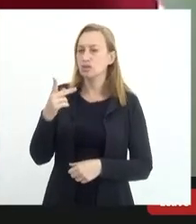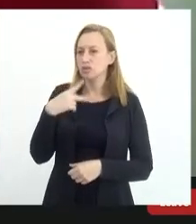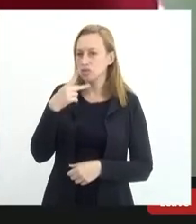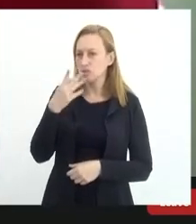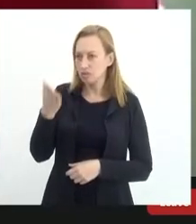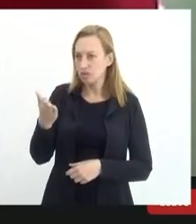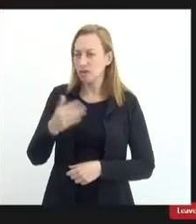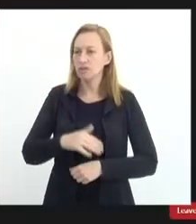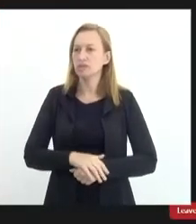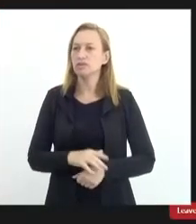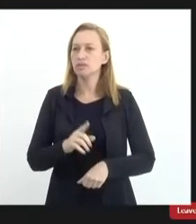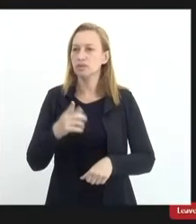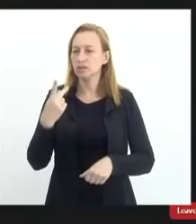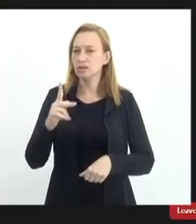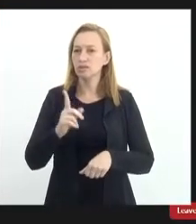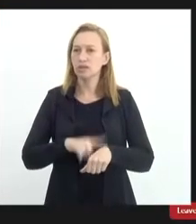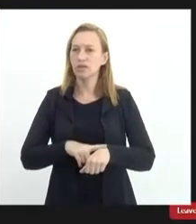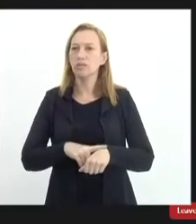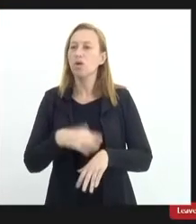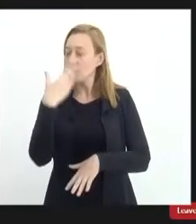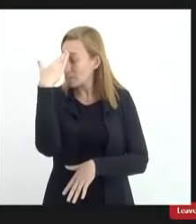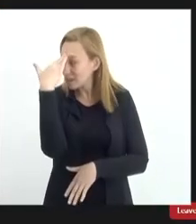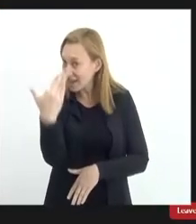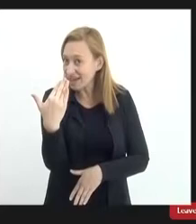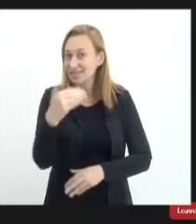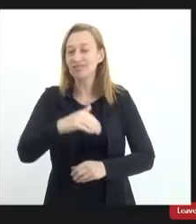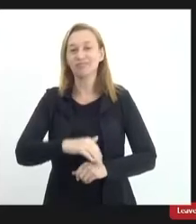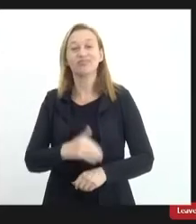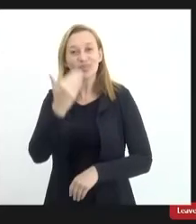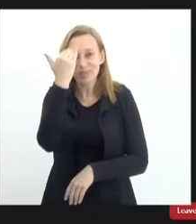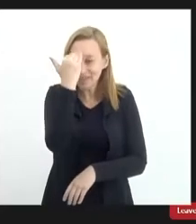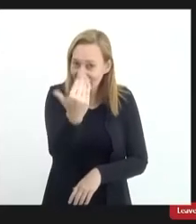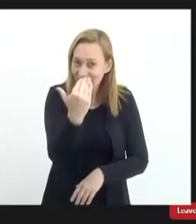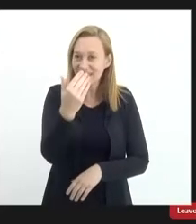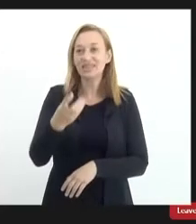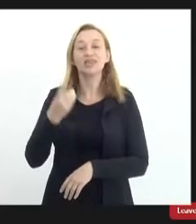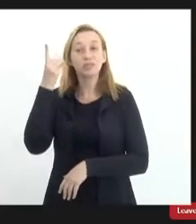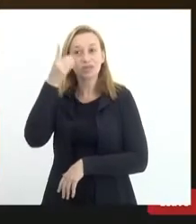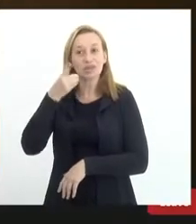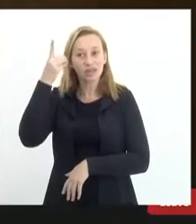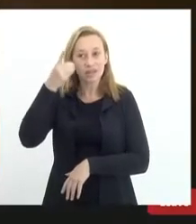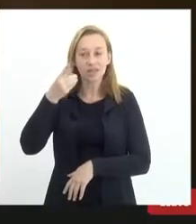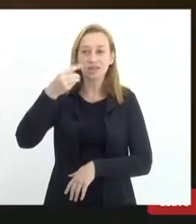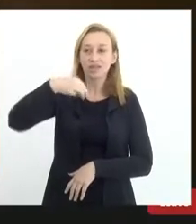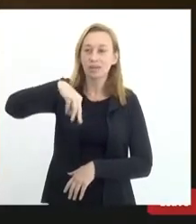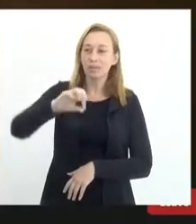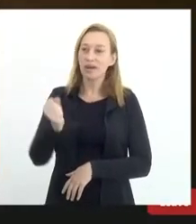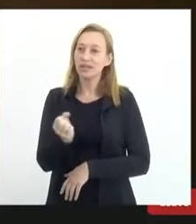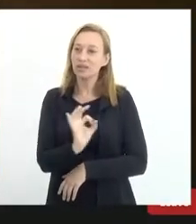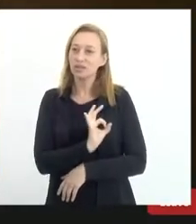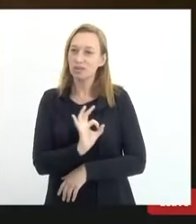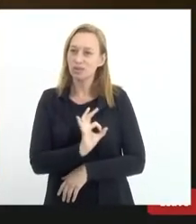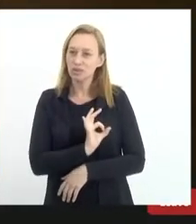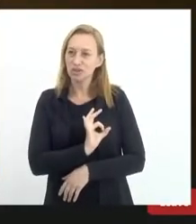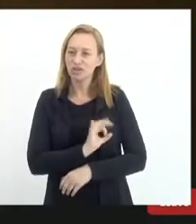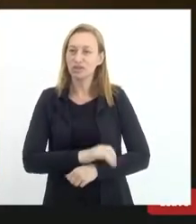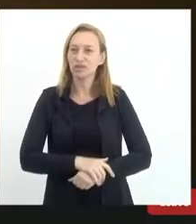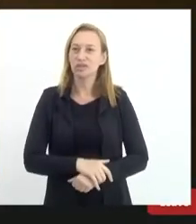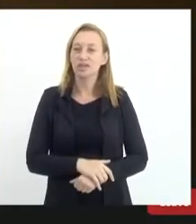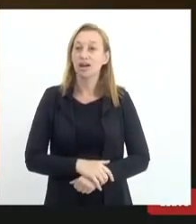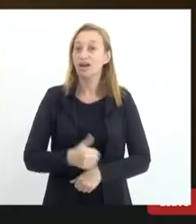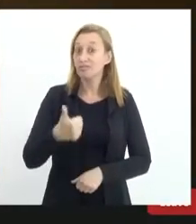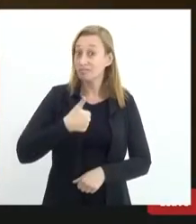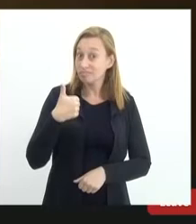necessário. Muito obrigada. Muito obrigada, deputada Marcia Rocha. Em